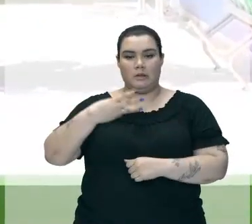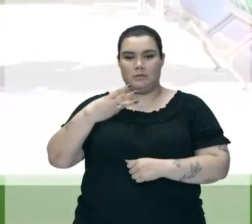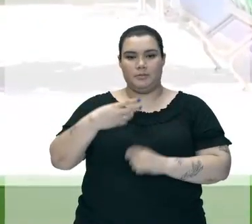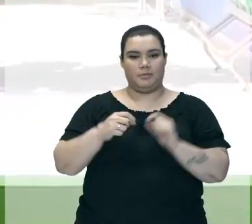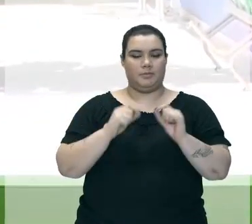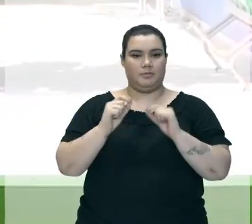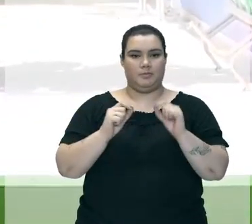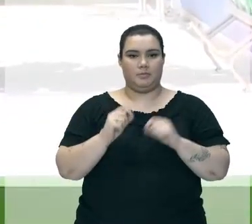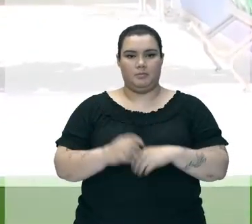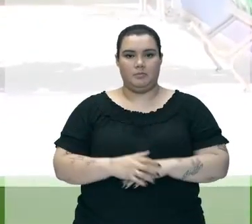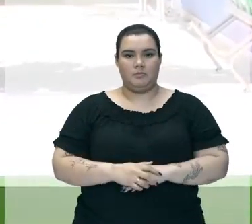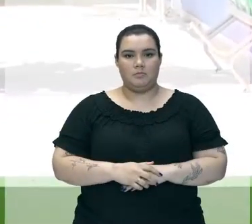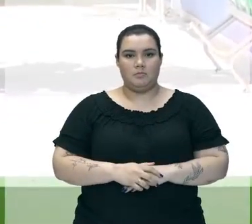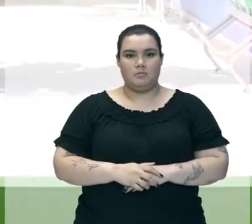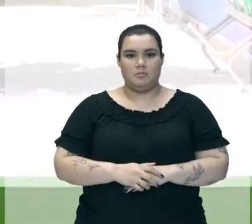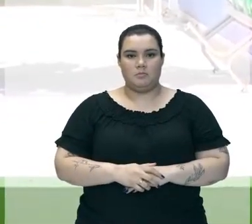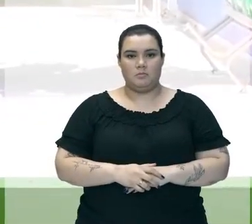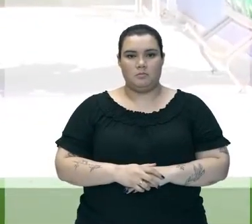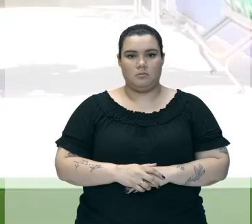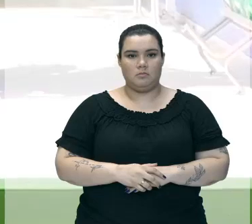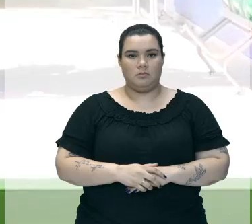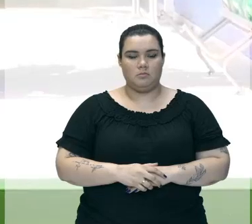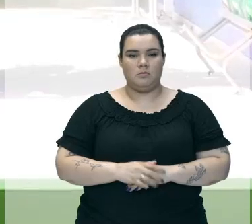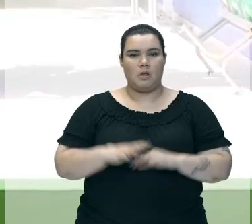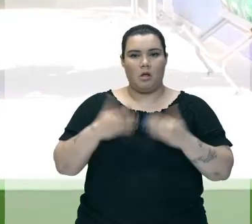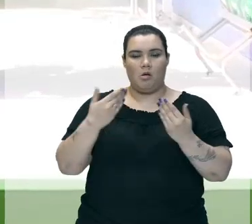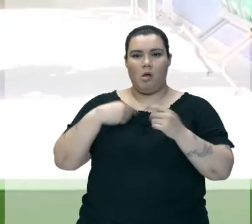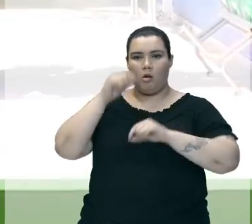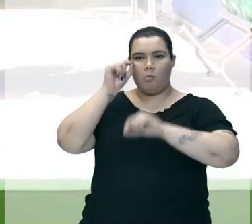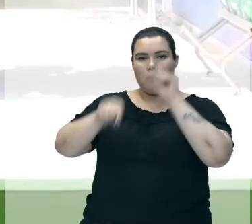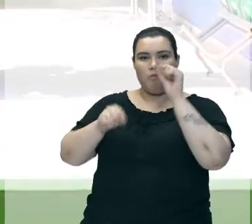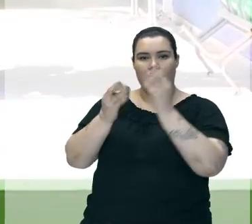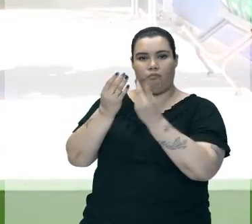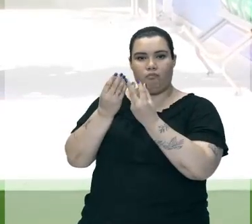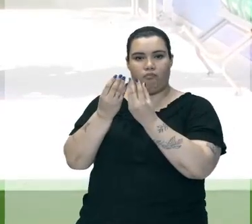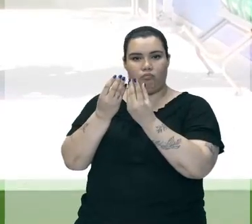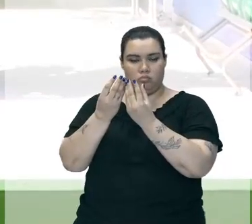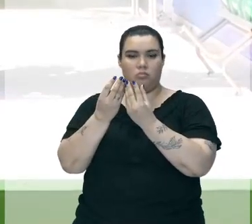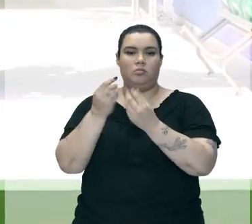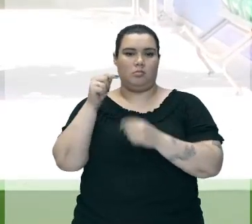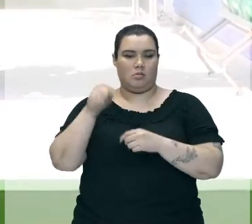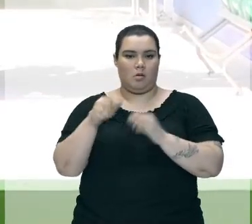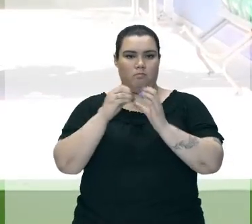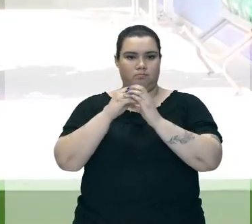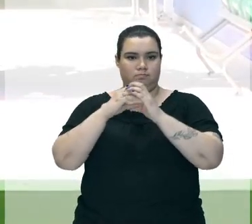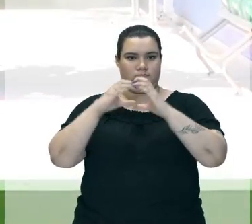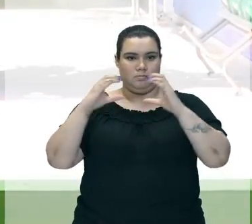Experimento Eu Vou Botar Fogo Aqui No Balão E Note O Seguinte Quando O